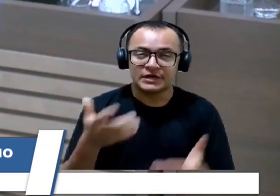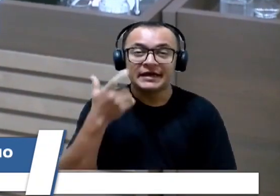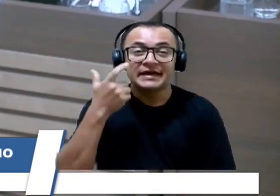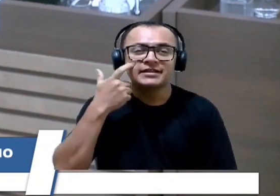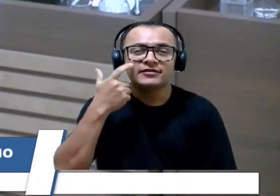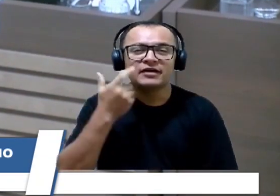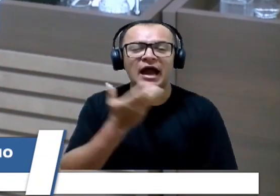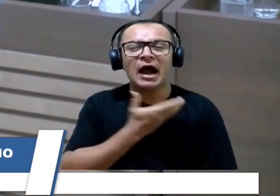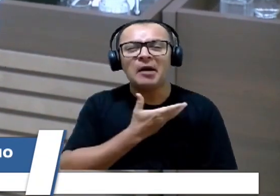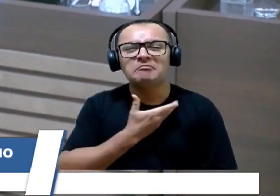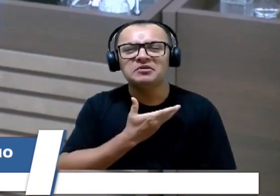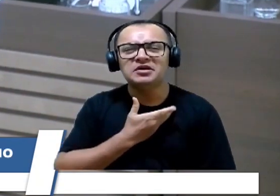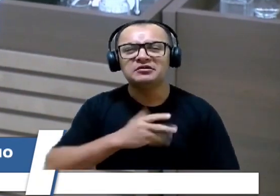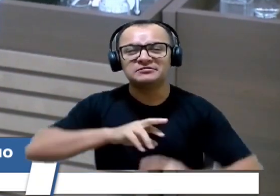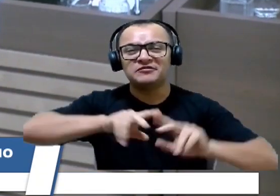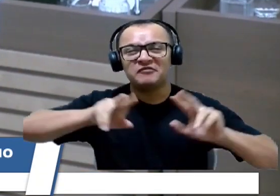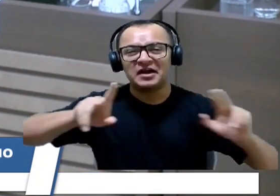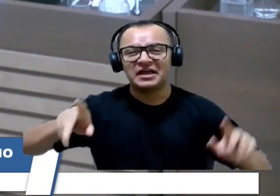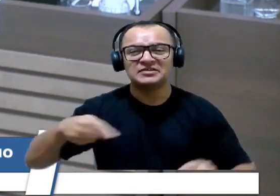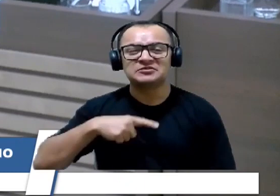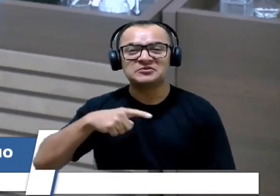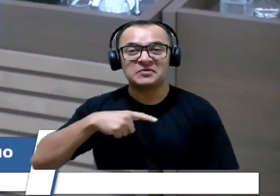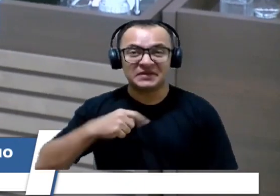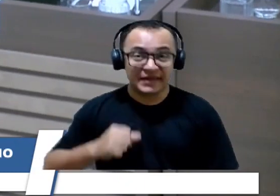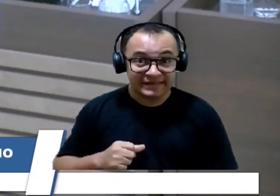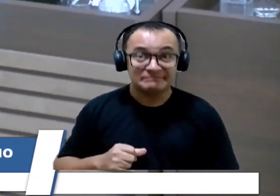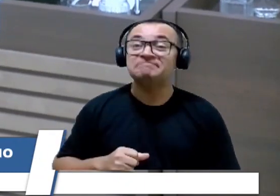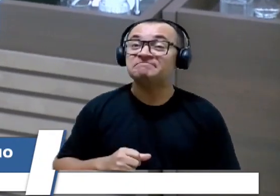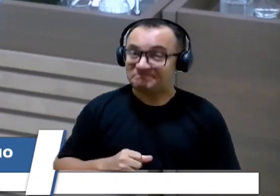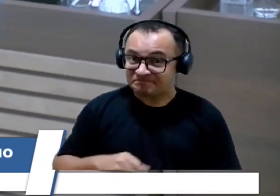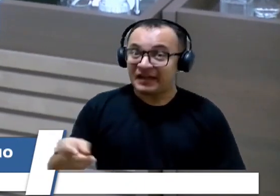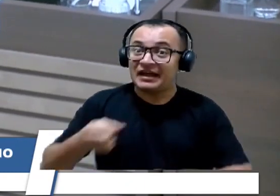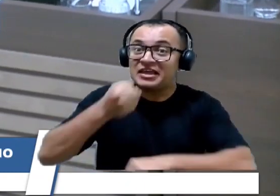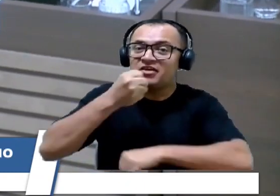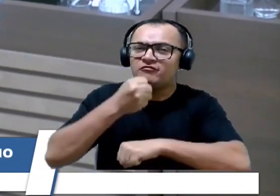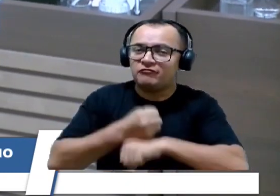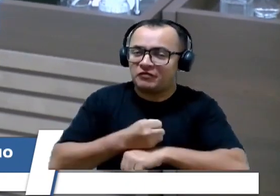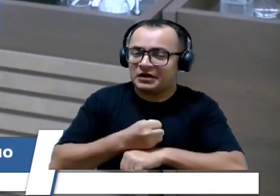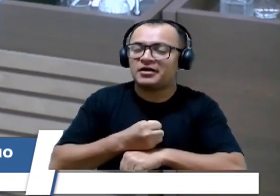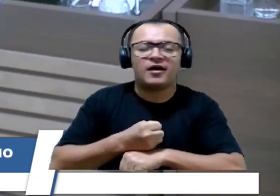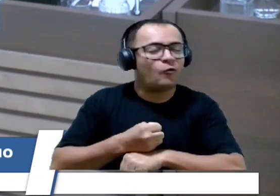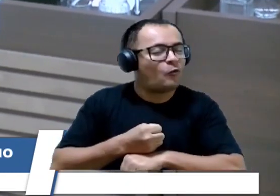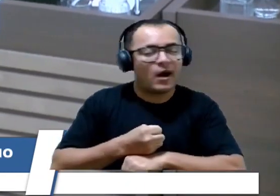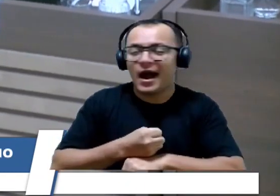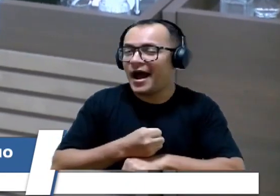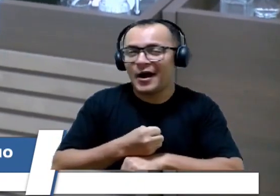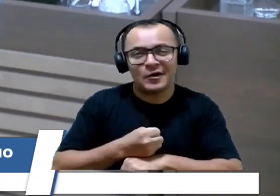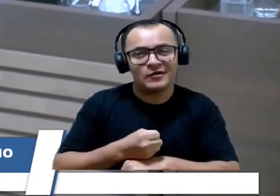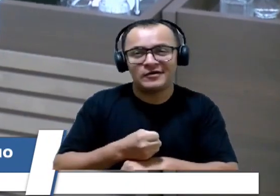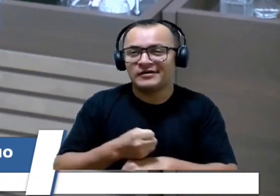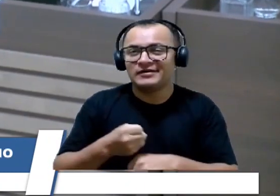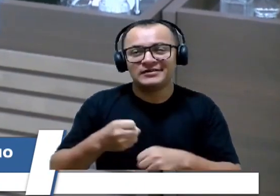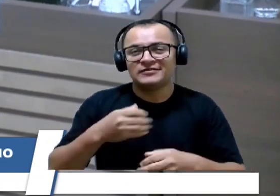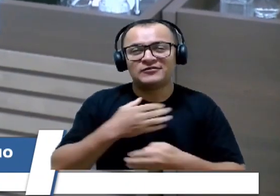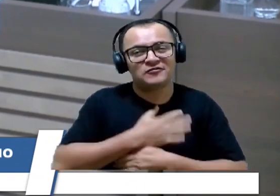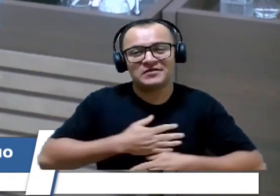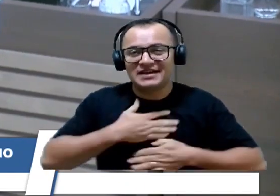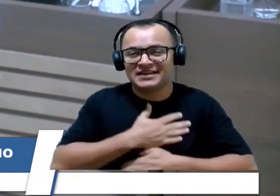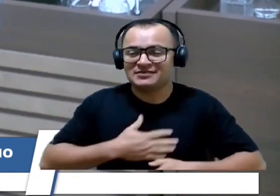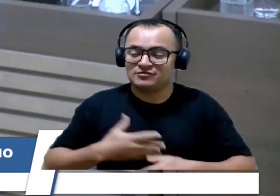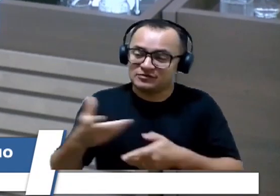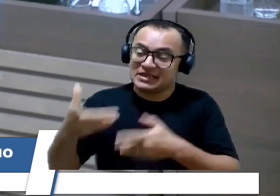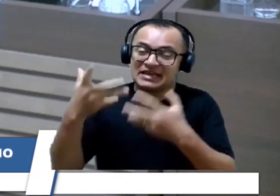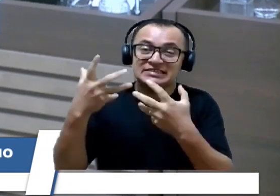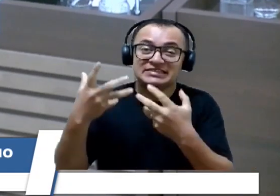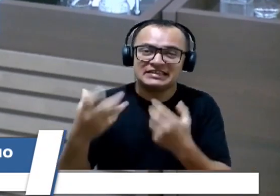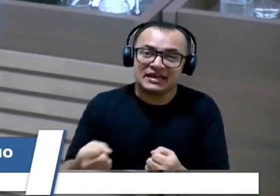conquistou ao longo desse tempo. E com certeza, Franca foi gratificada por o senhor ter aceitado esse convite de estar aqui por tantos anos, defendendo